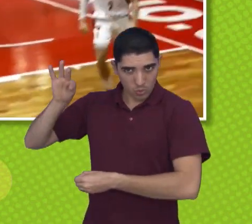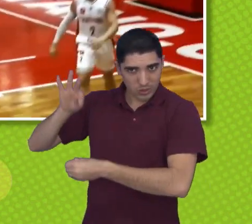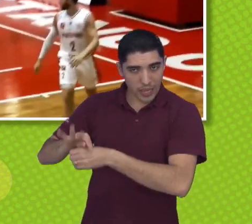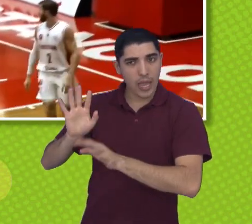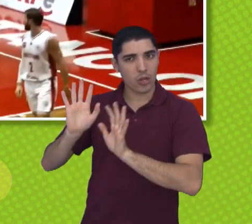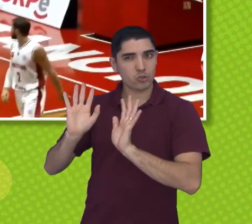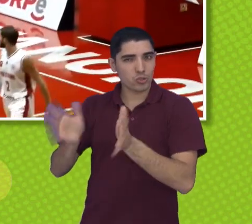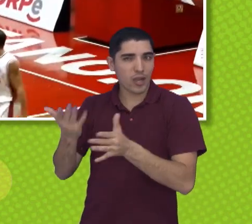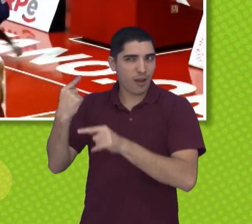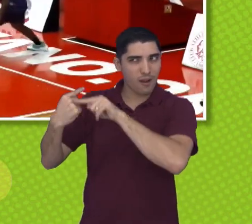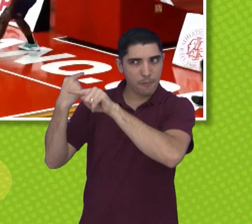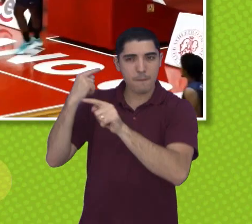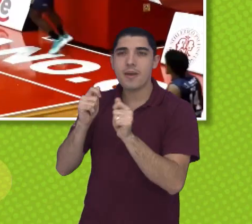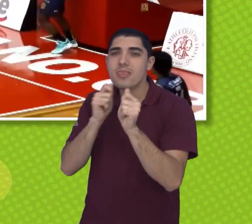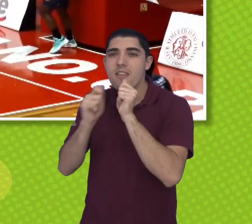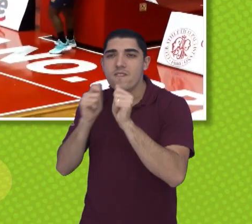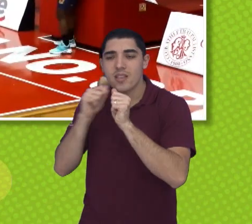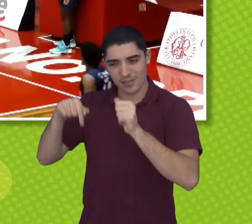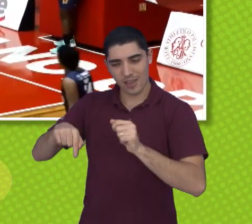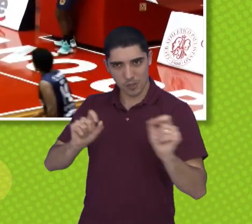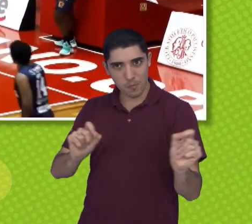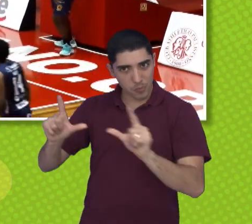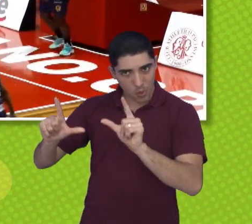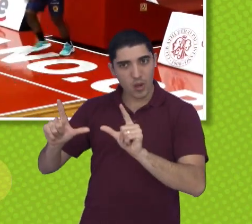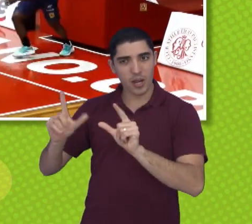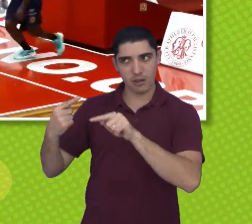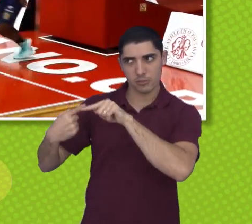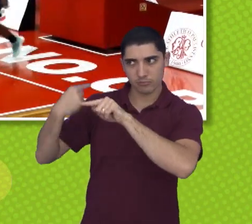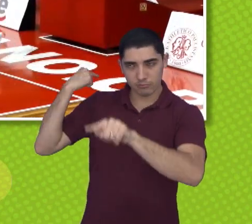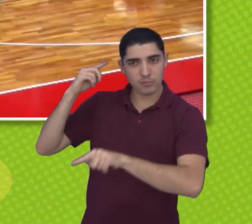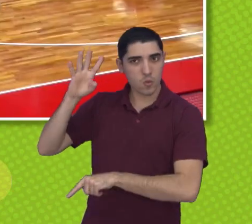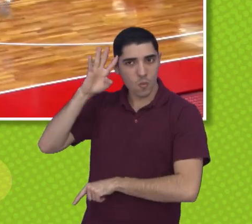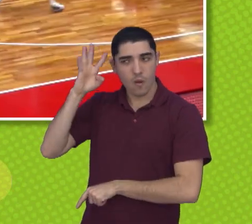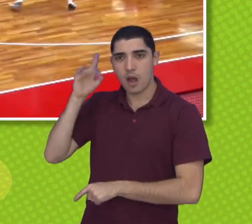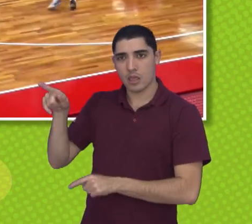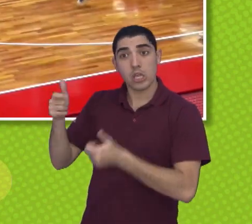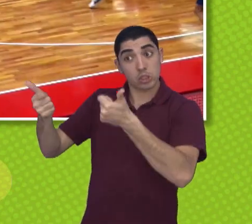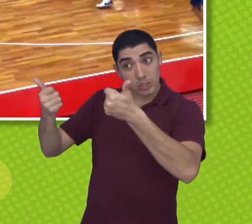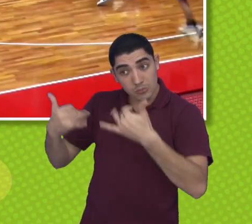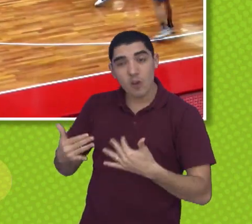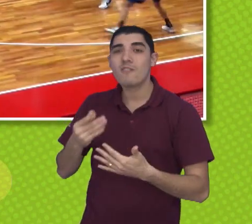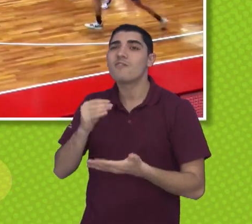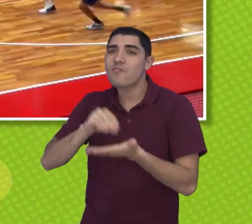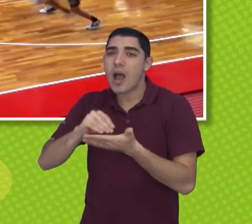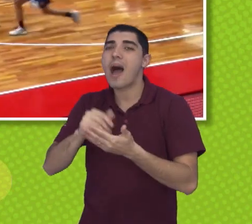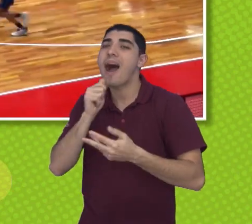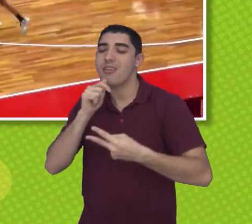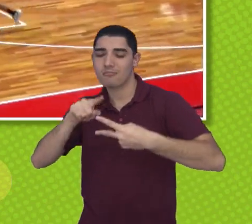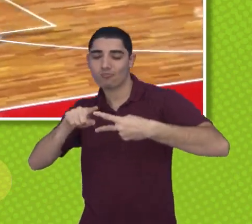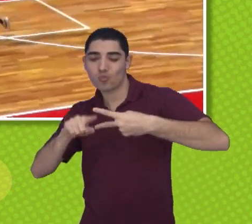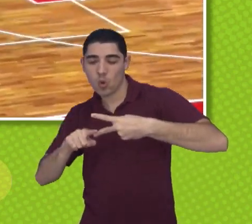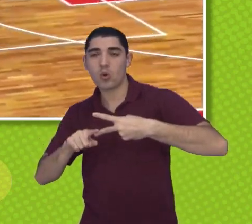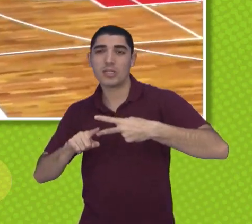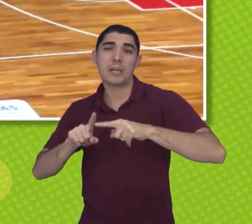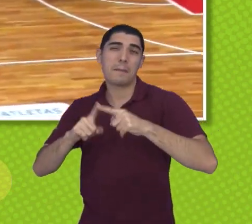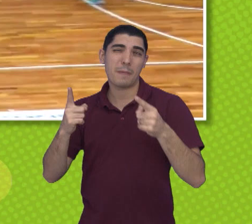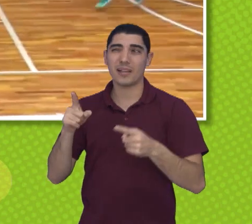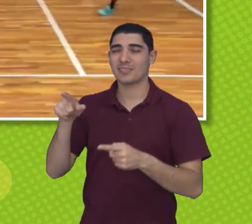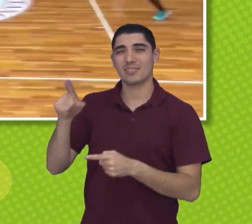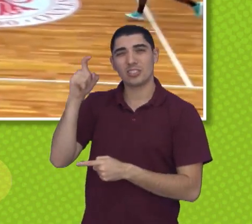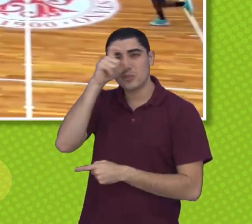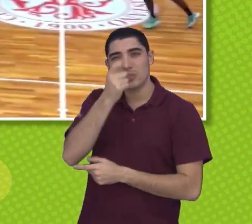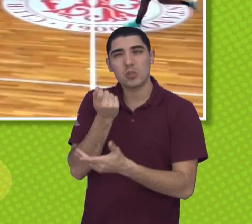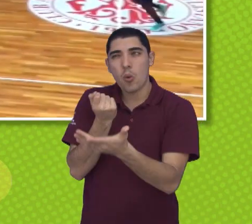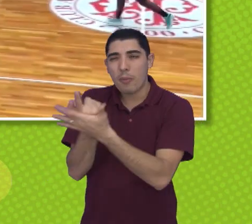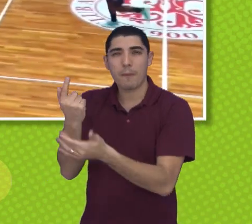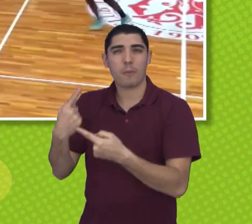treino que a gente exibiu aí durante a semana, na última quarta-feira, né, que ele já queria contar com essas peças, mas o mercado está inflacionado, o mercado